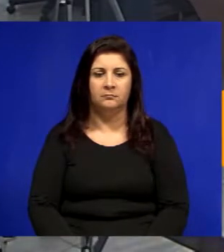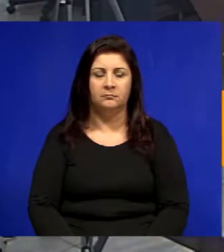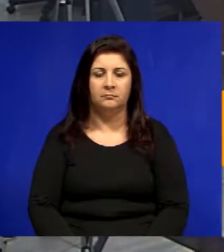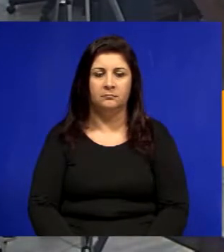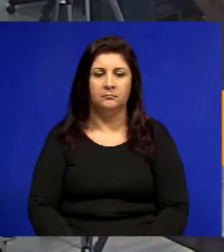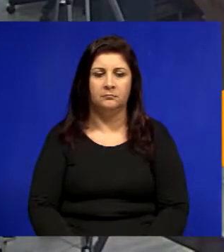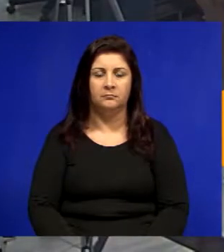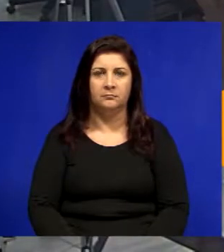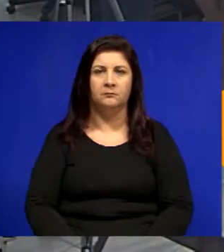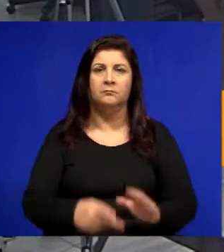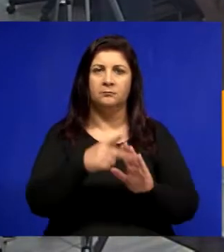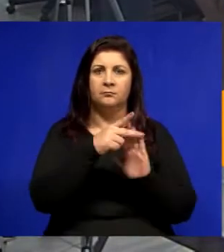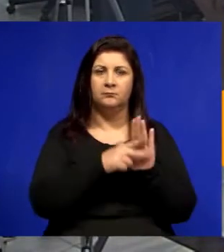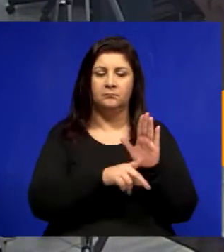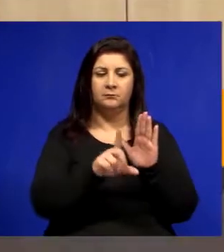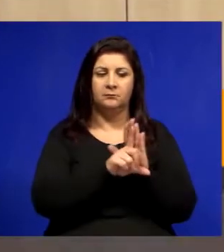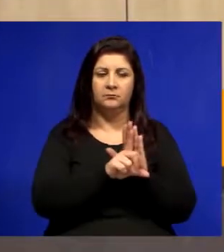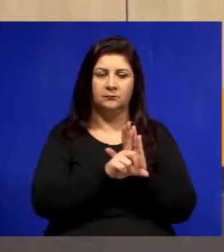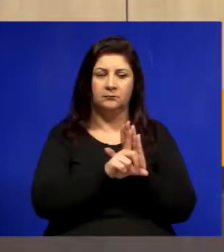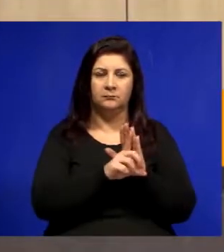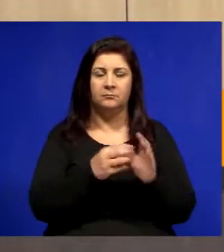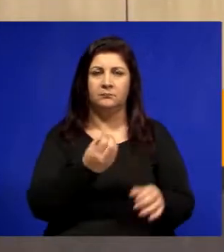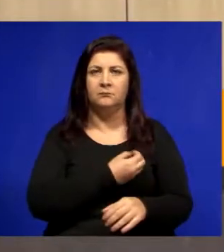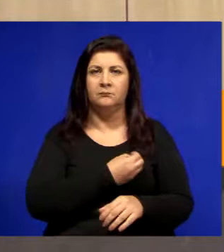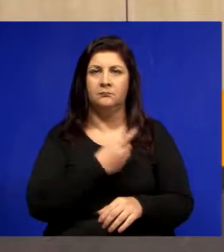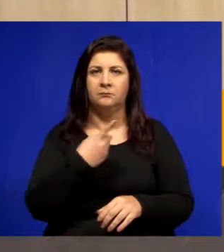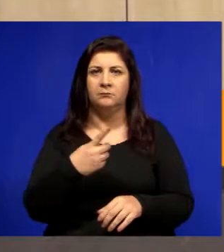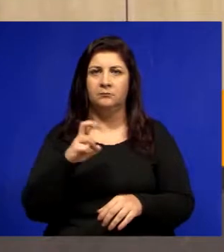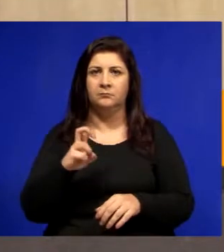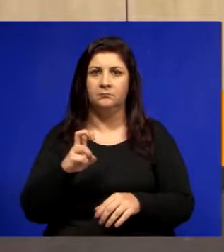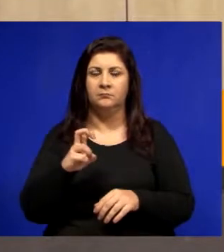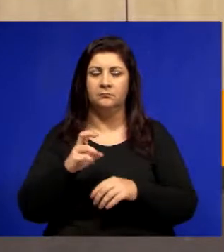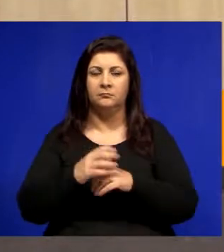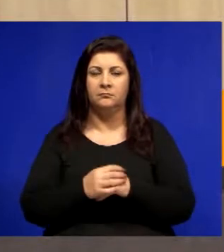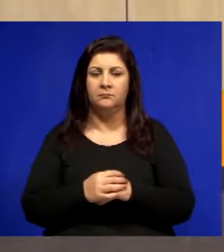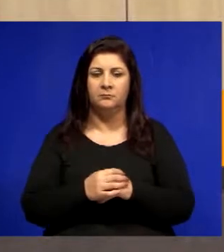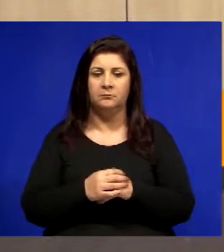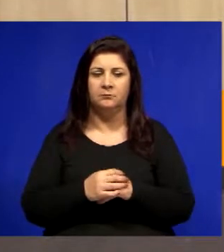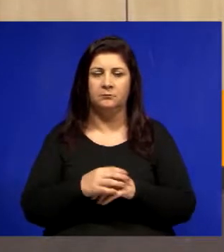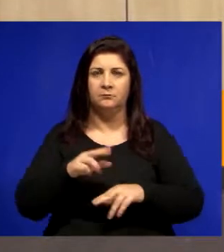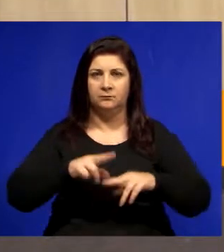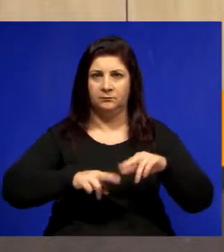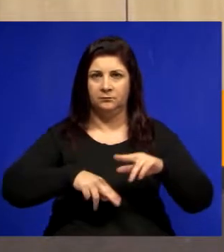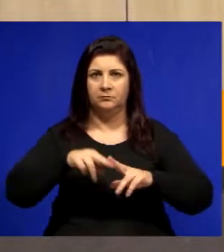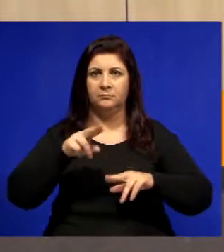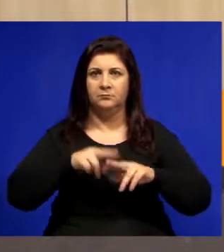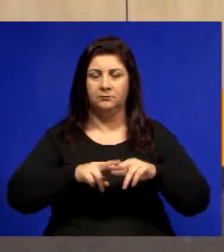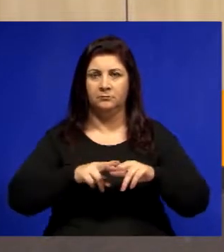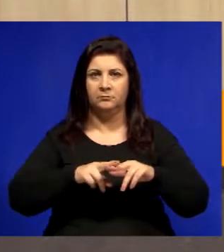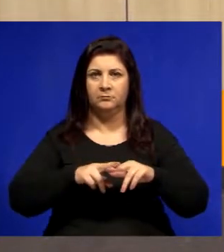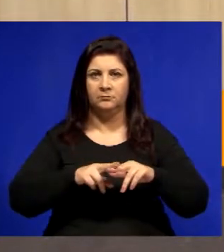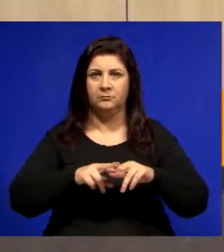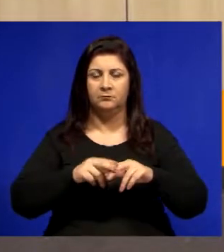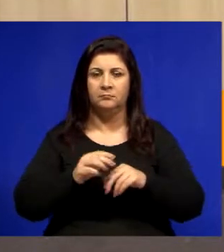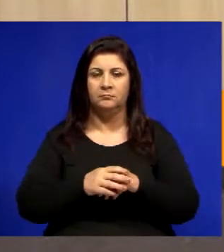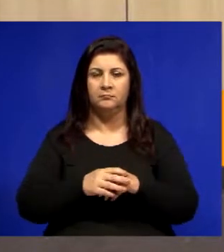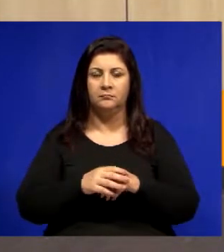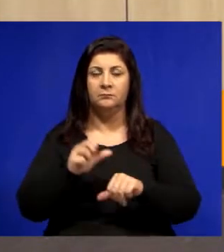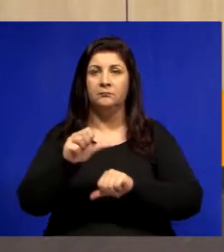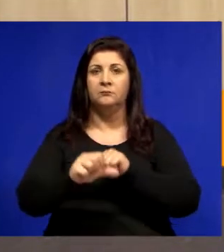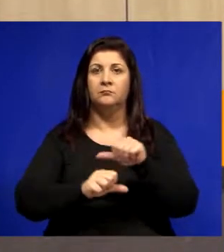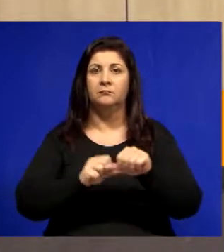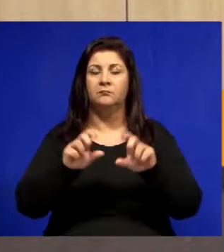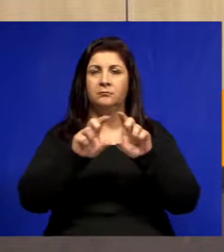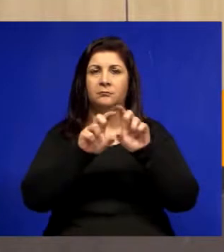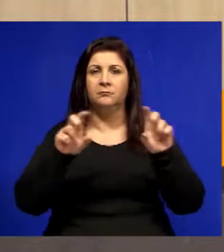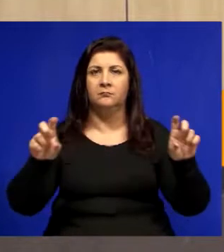Projeto de lei do executivo número 15 de junho de 2018 Retifica o